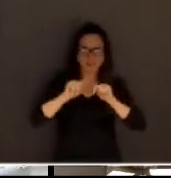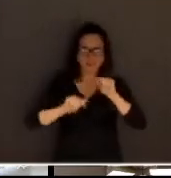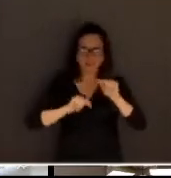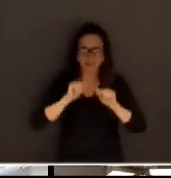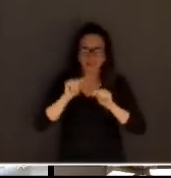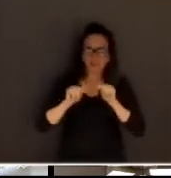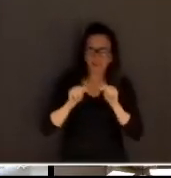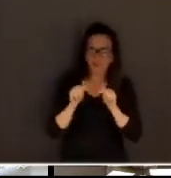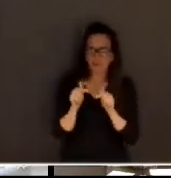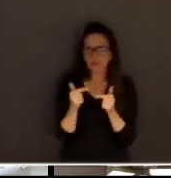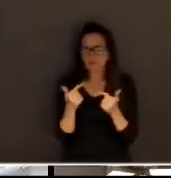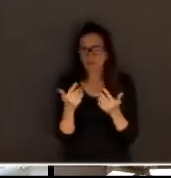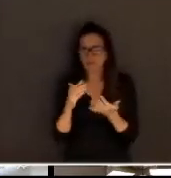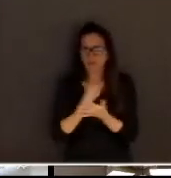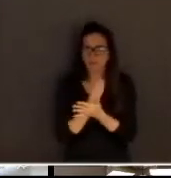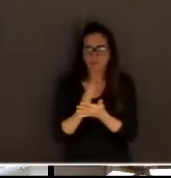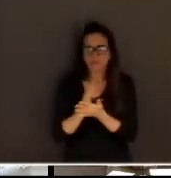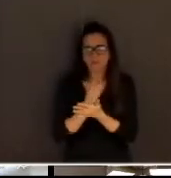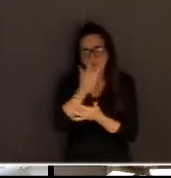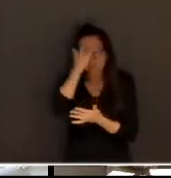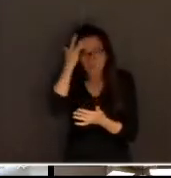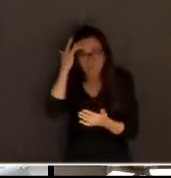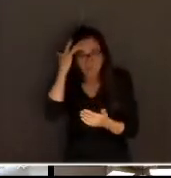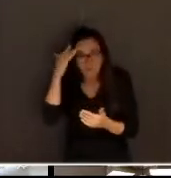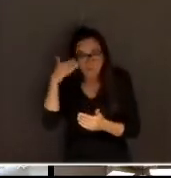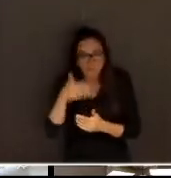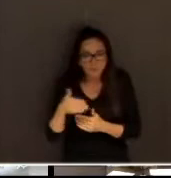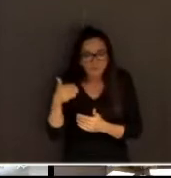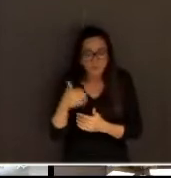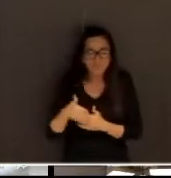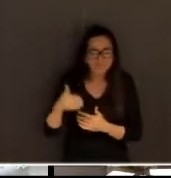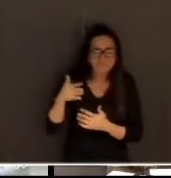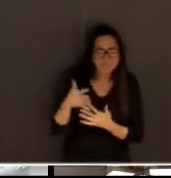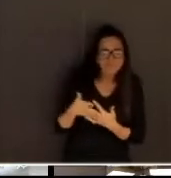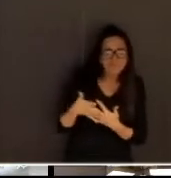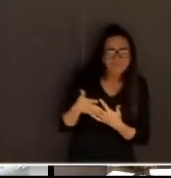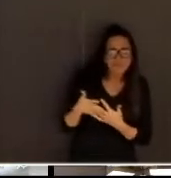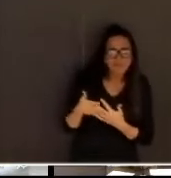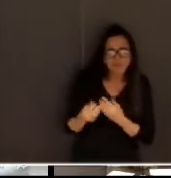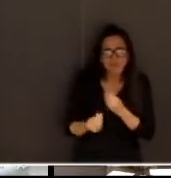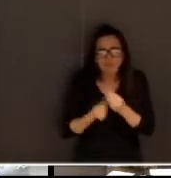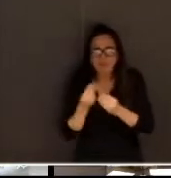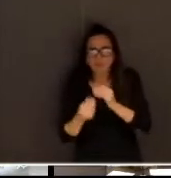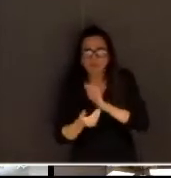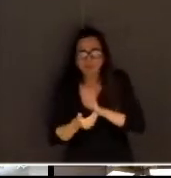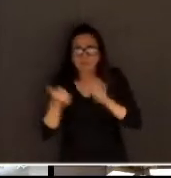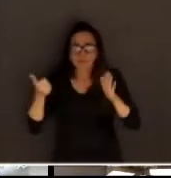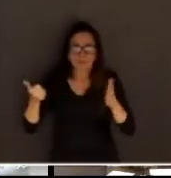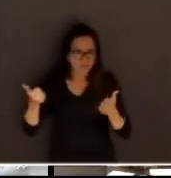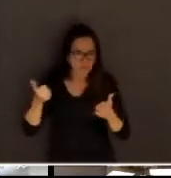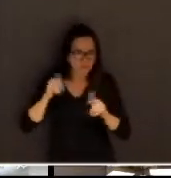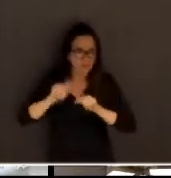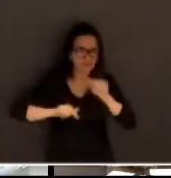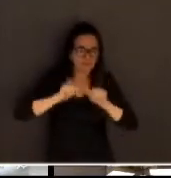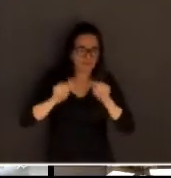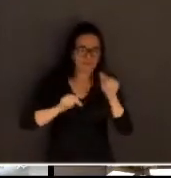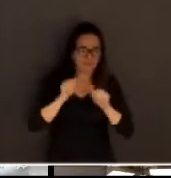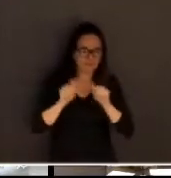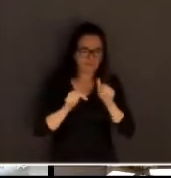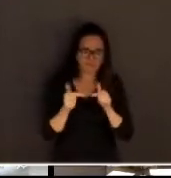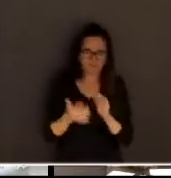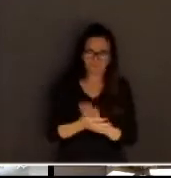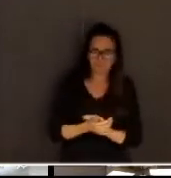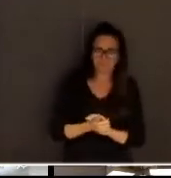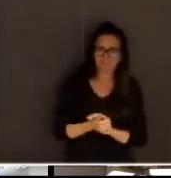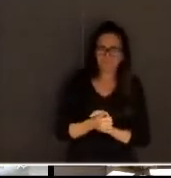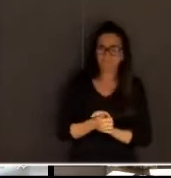participam daquilo ali. E como tirá-los de cena sem prejudicar o ato? É que são elas. Então,